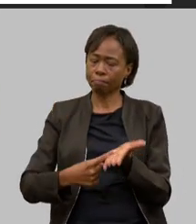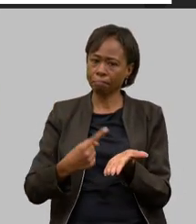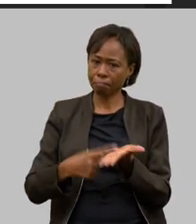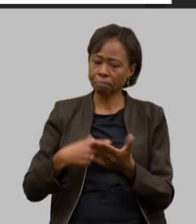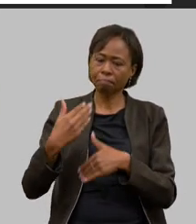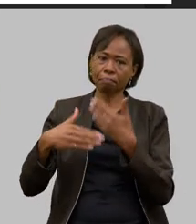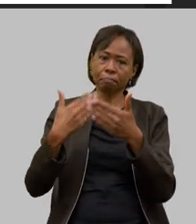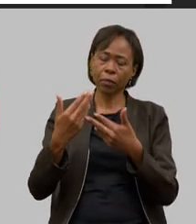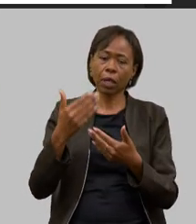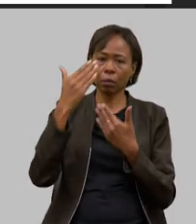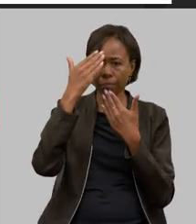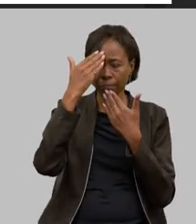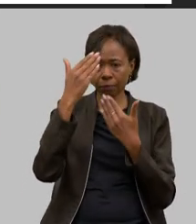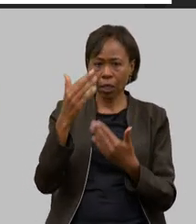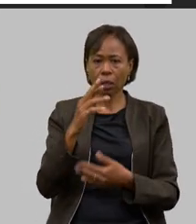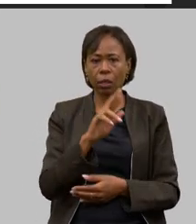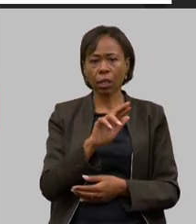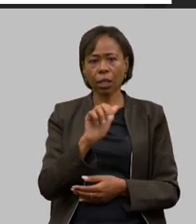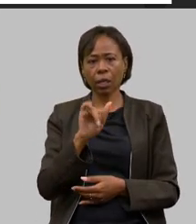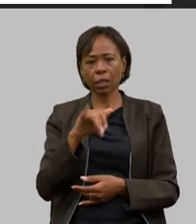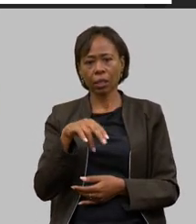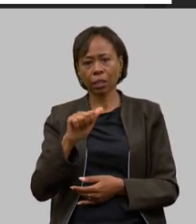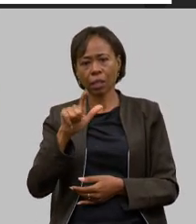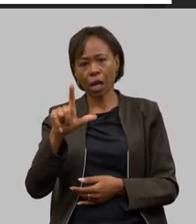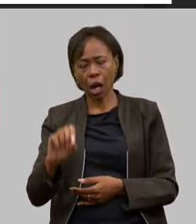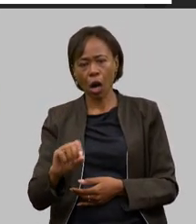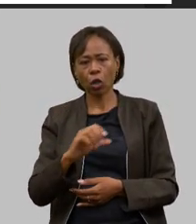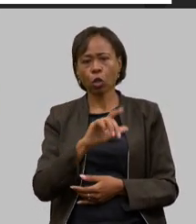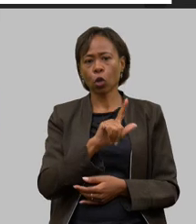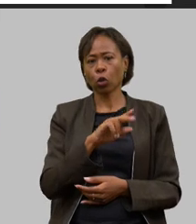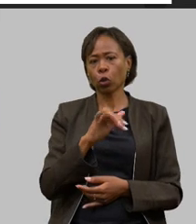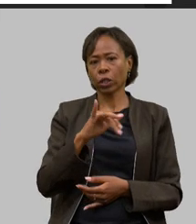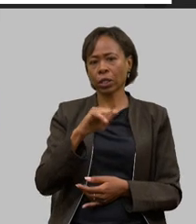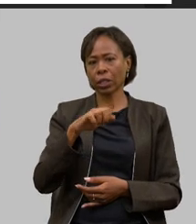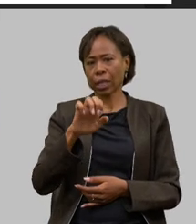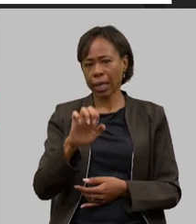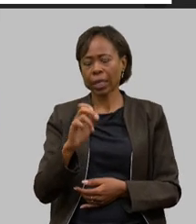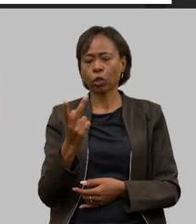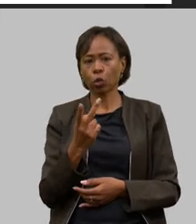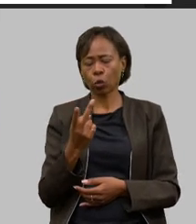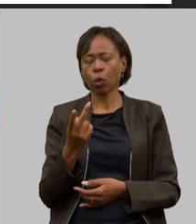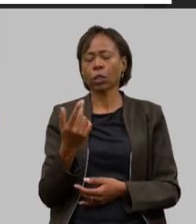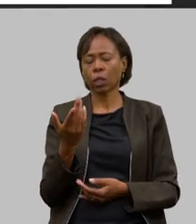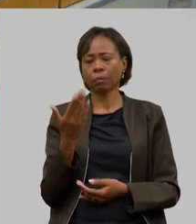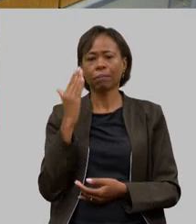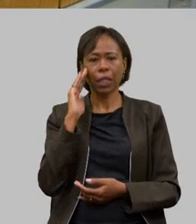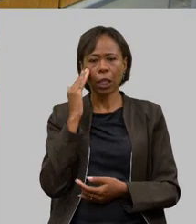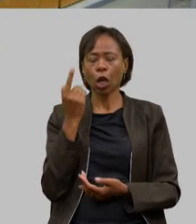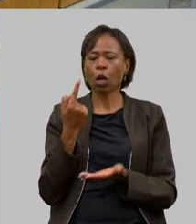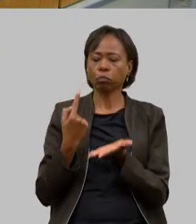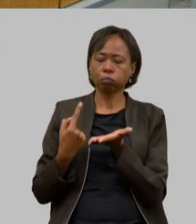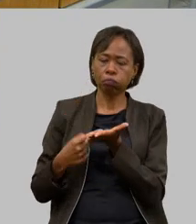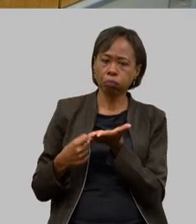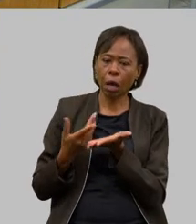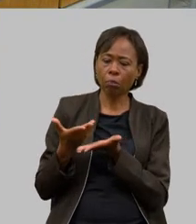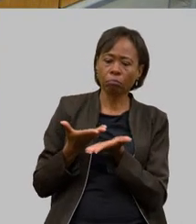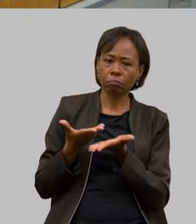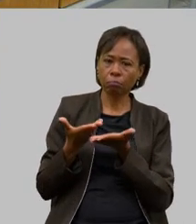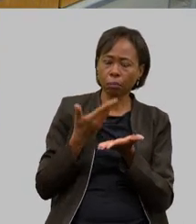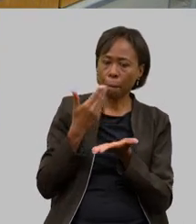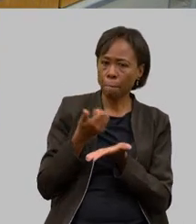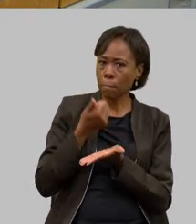Reinaldo Marney a Luciene a equipe toda da CEMIG por esse entendimento e o diálogo só tem melhorado e a situação graças a Deus está